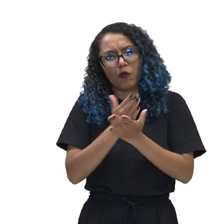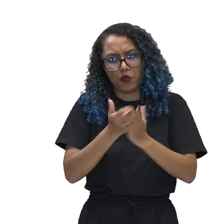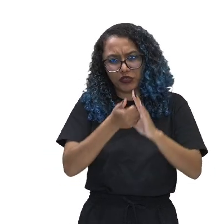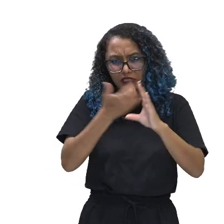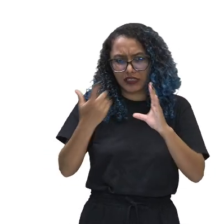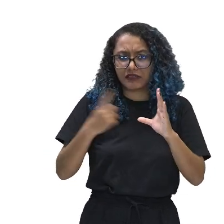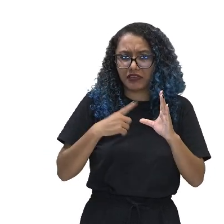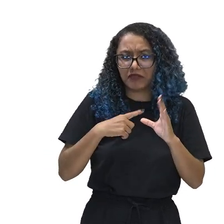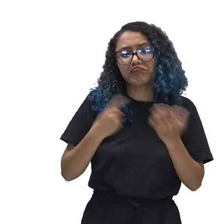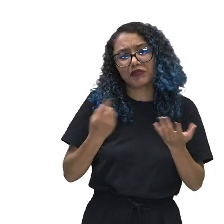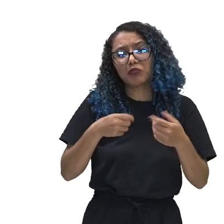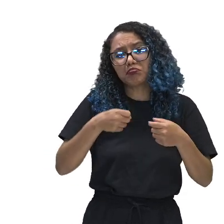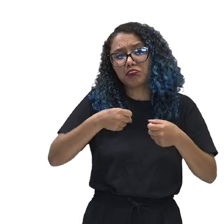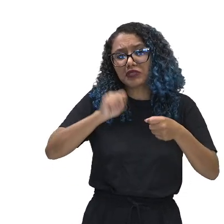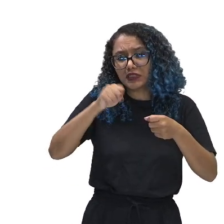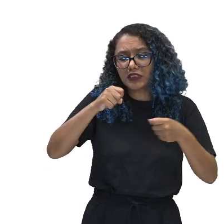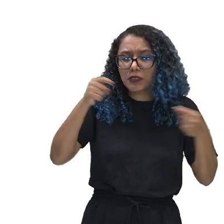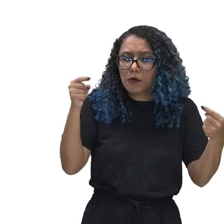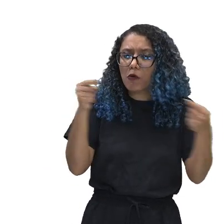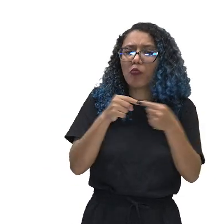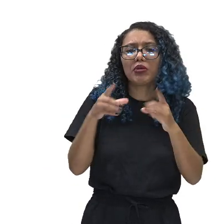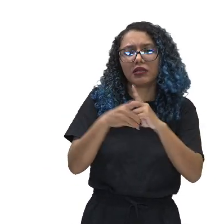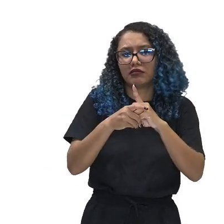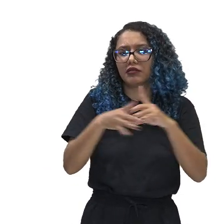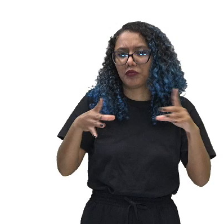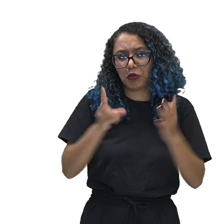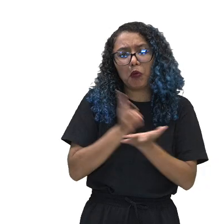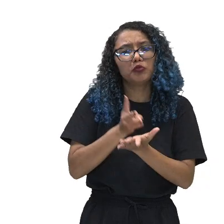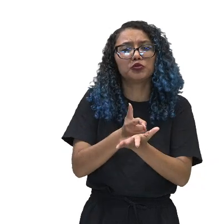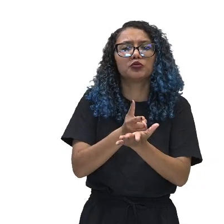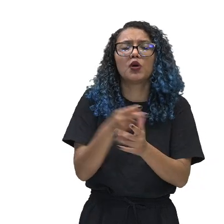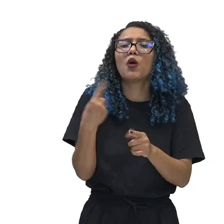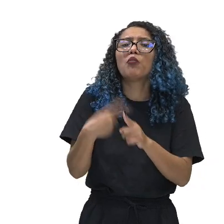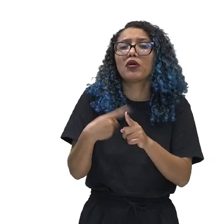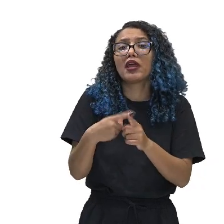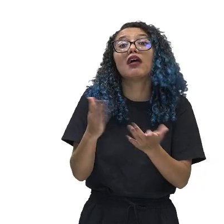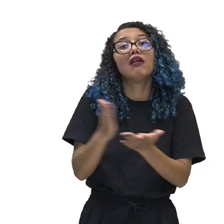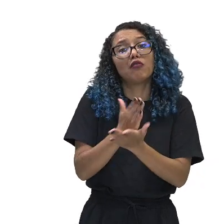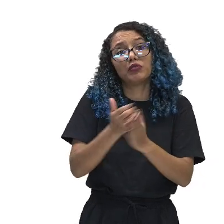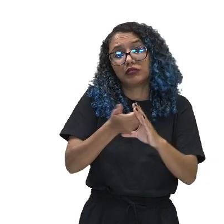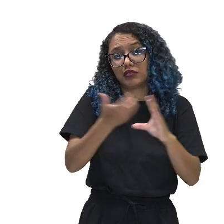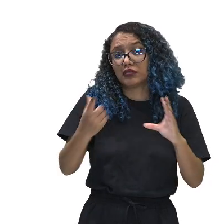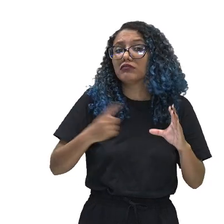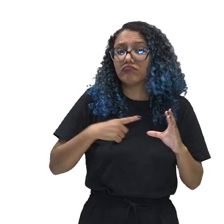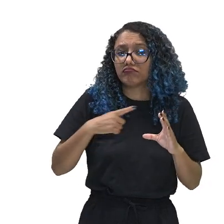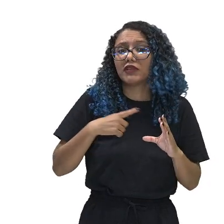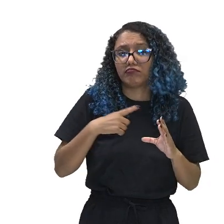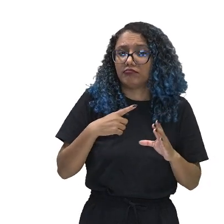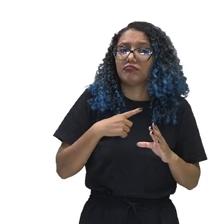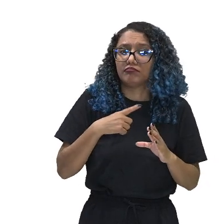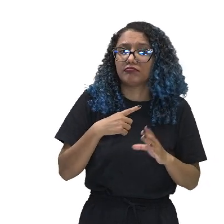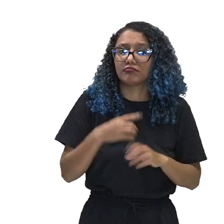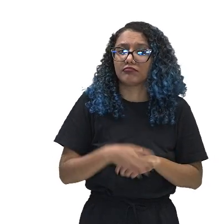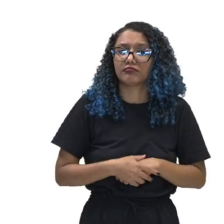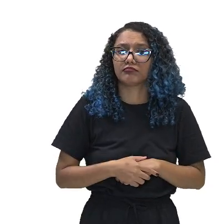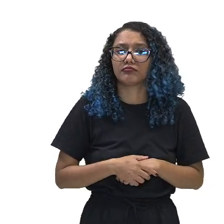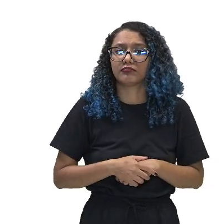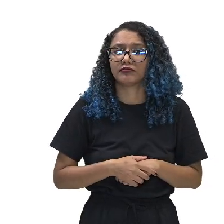ser classificado como democrático, porque ele tem algumas características que só os países